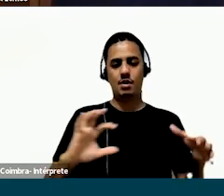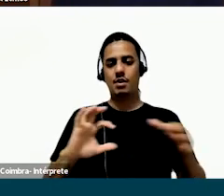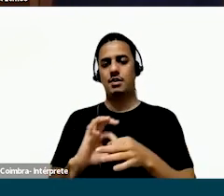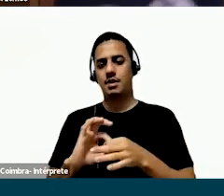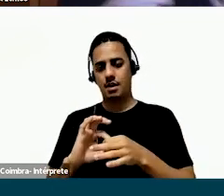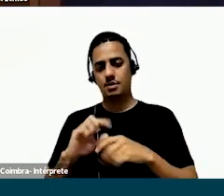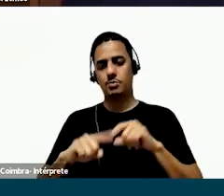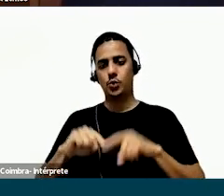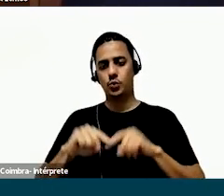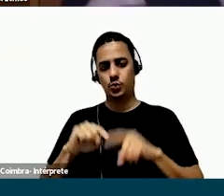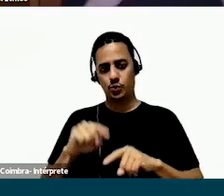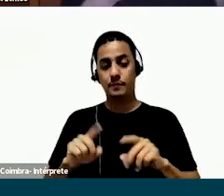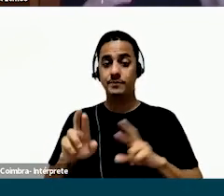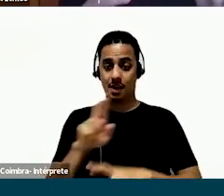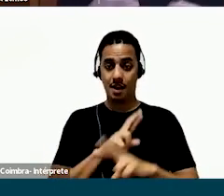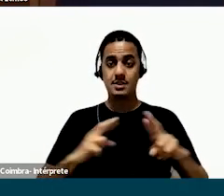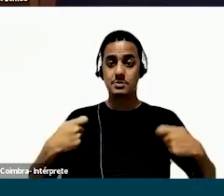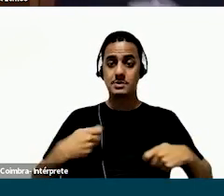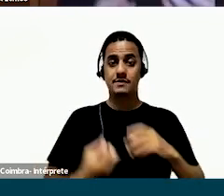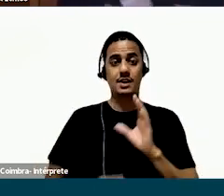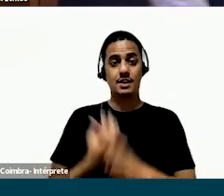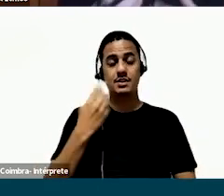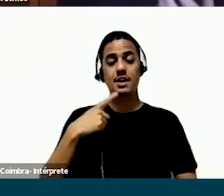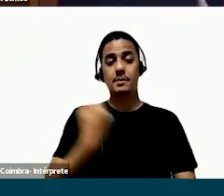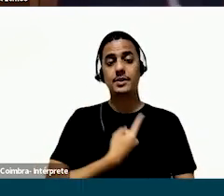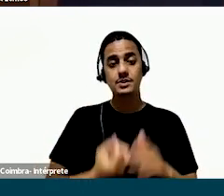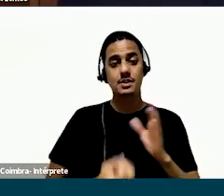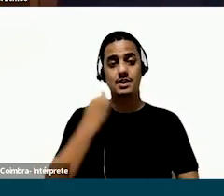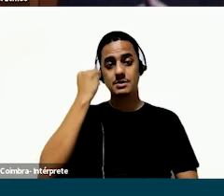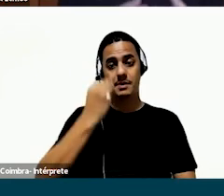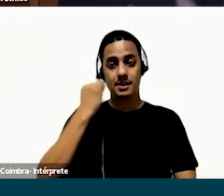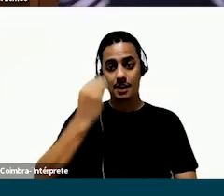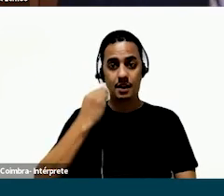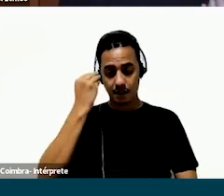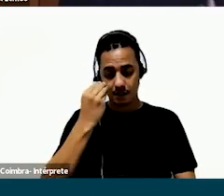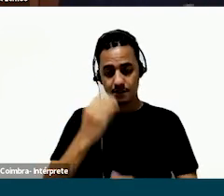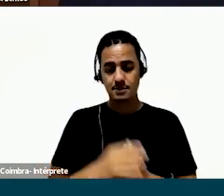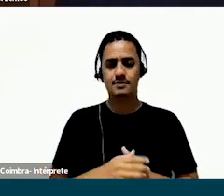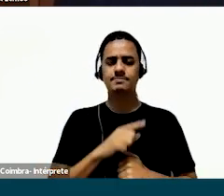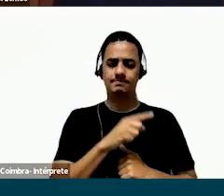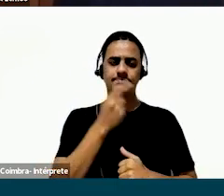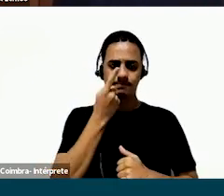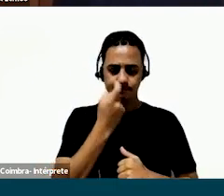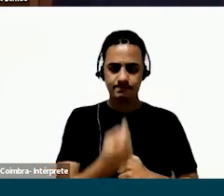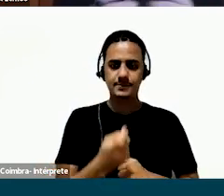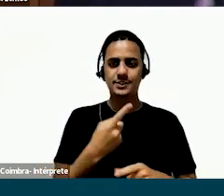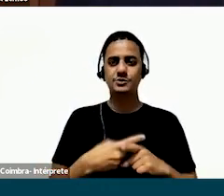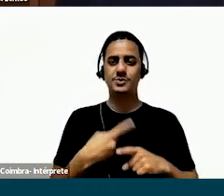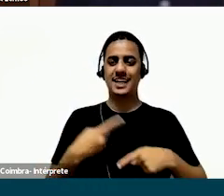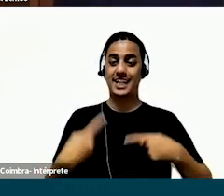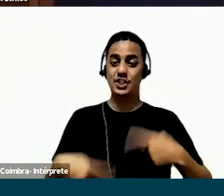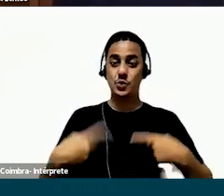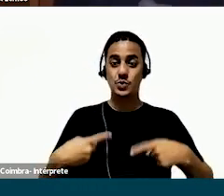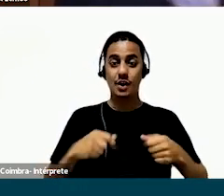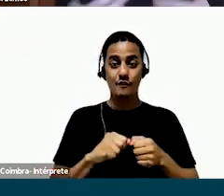as personagens ao produto. E aqui já falando dessa relação que precisava ser criada para a gente construir a experiência em si. Então, aqui foi